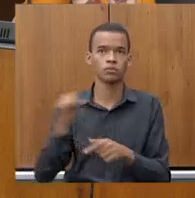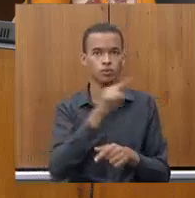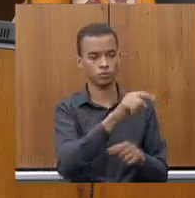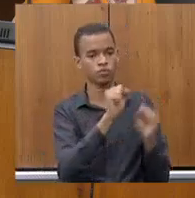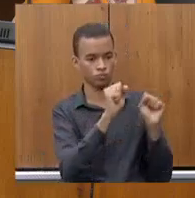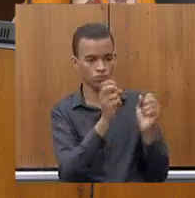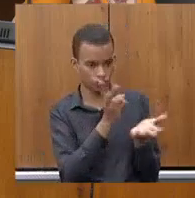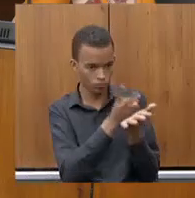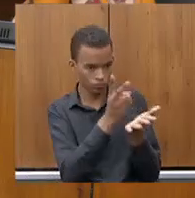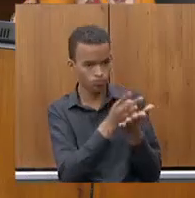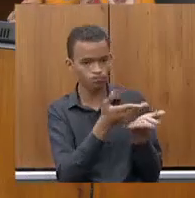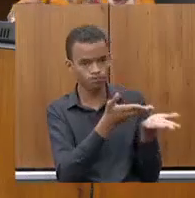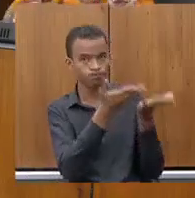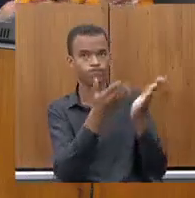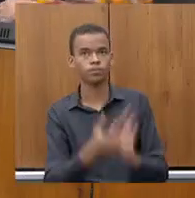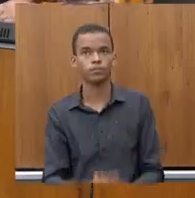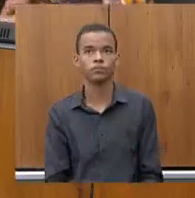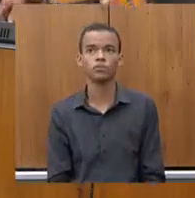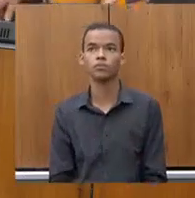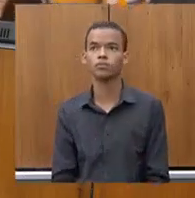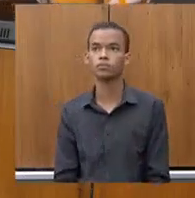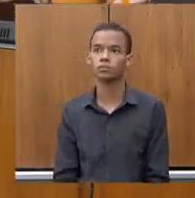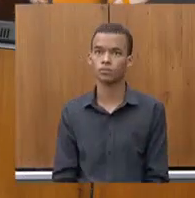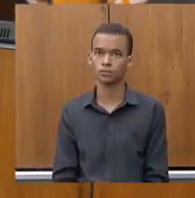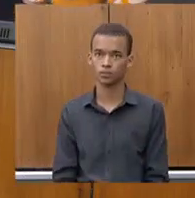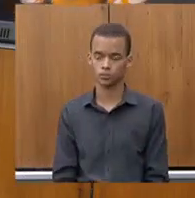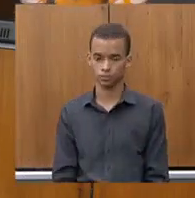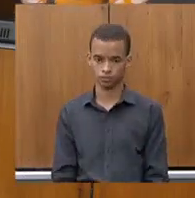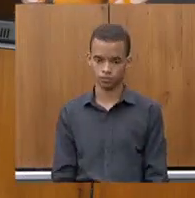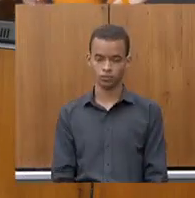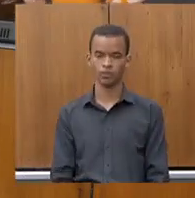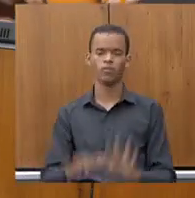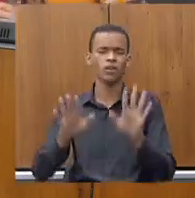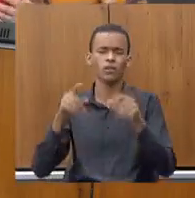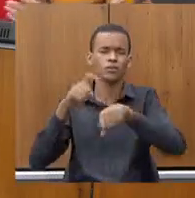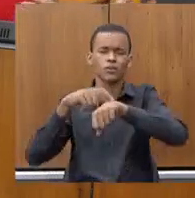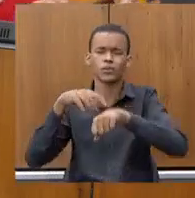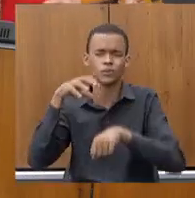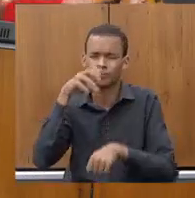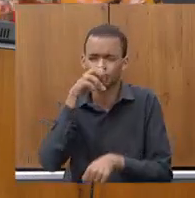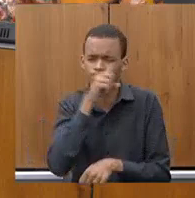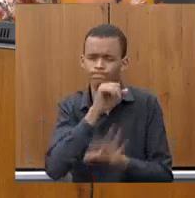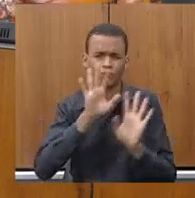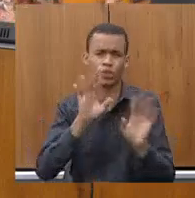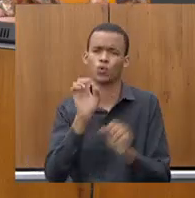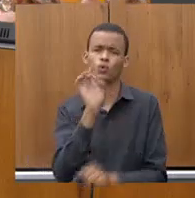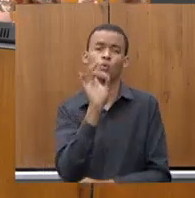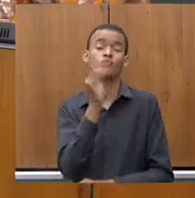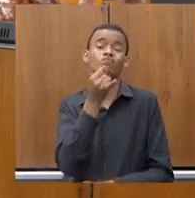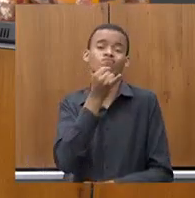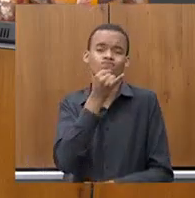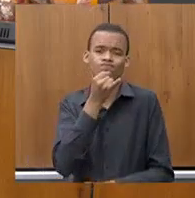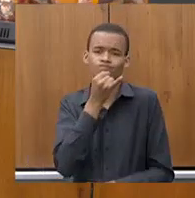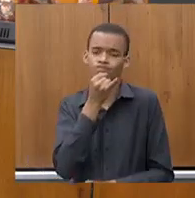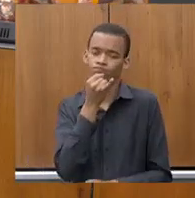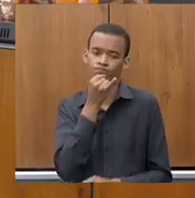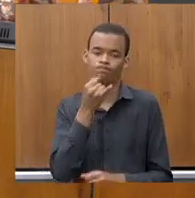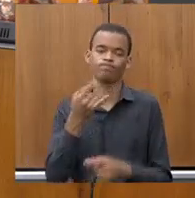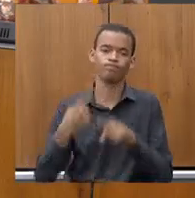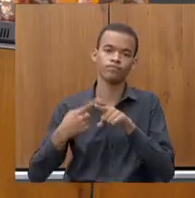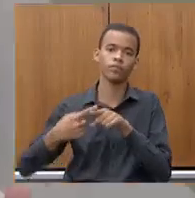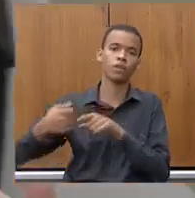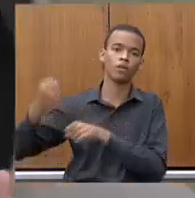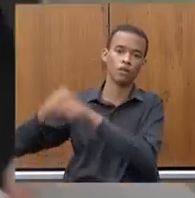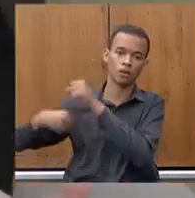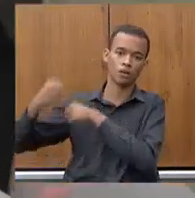Com a palavra, por favor. Só para dizer rapidamente que eu acho que eu fui muito, eu quis dar um exemplo das dificuldades que o Estado teve no início de